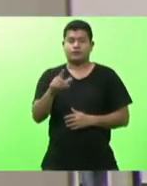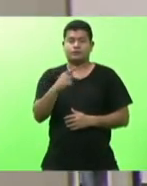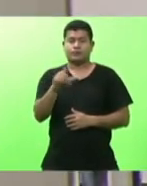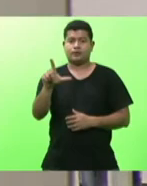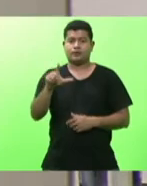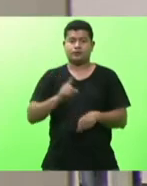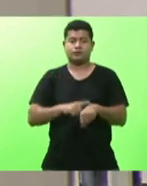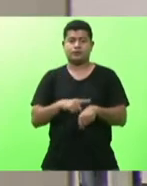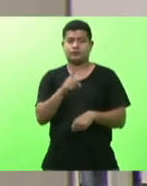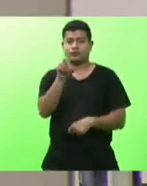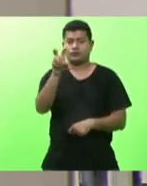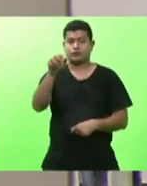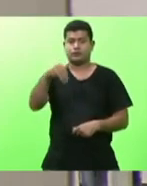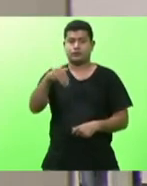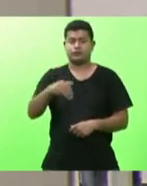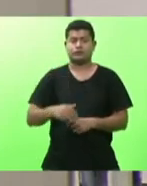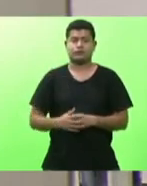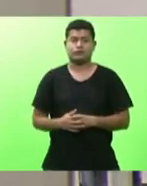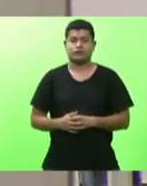15 minutos